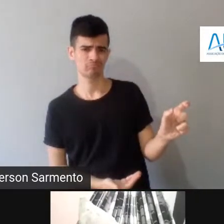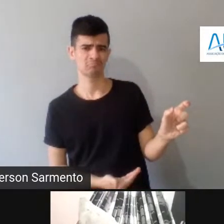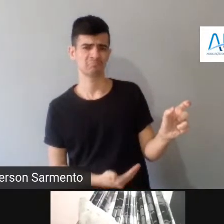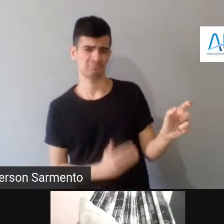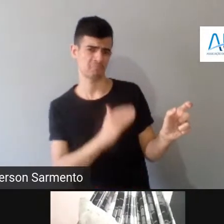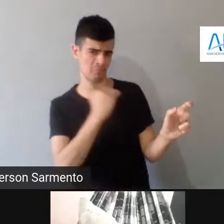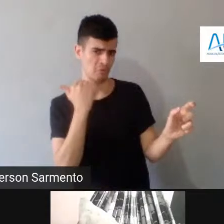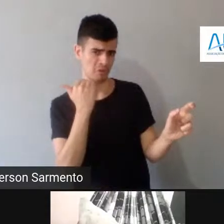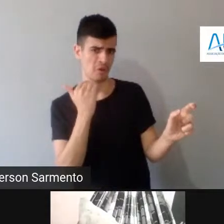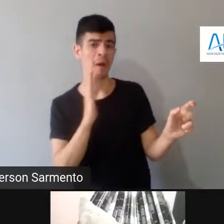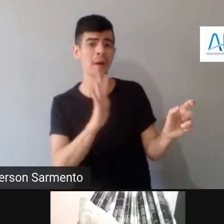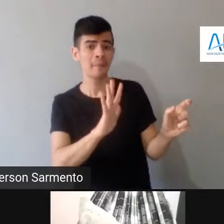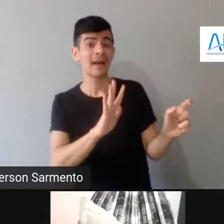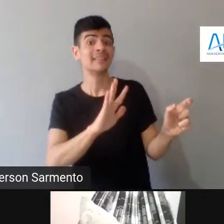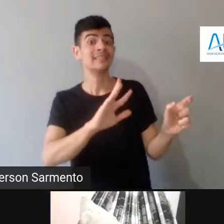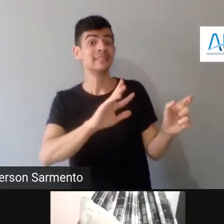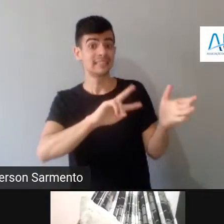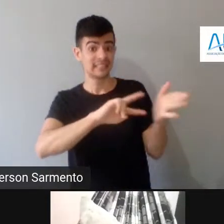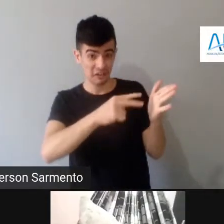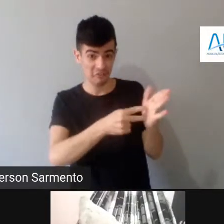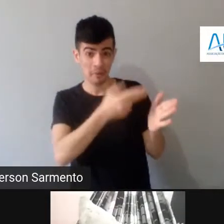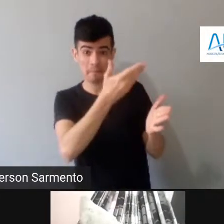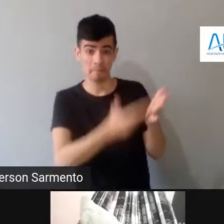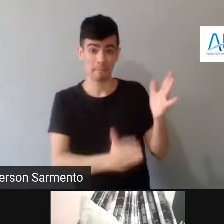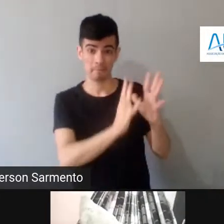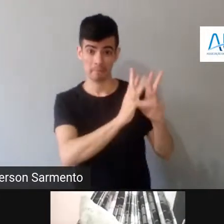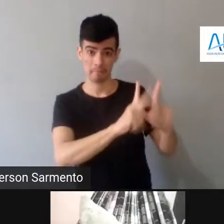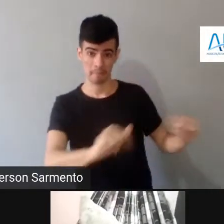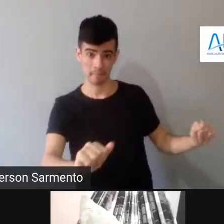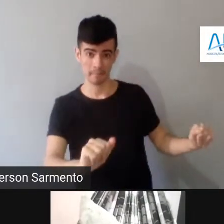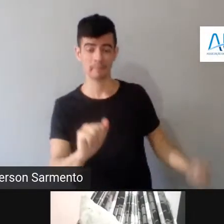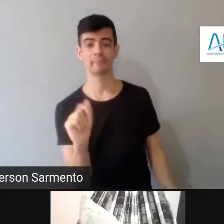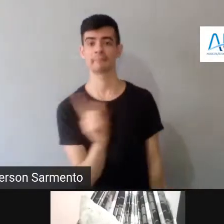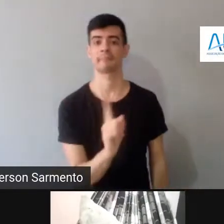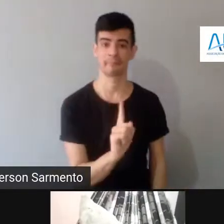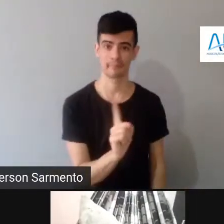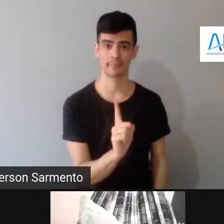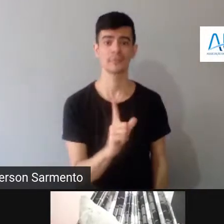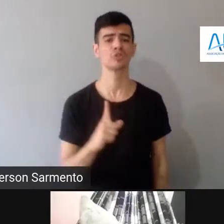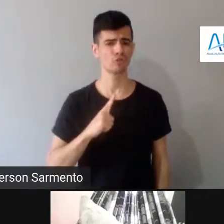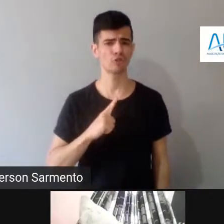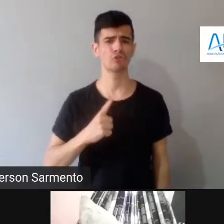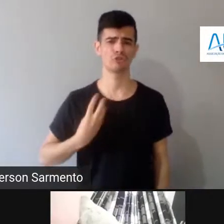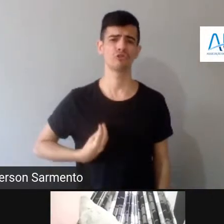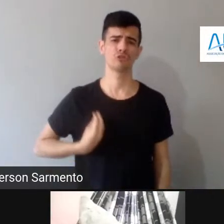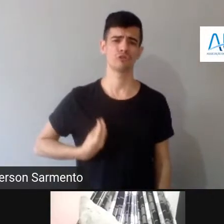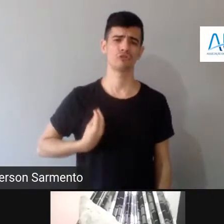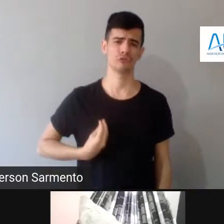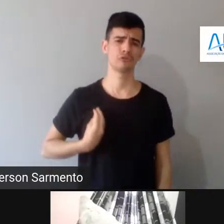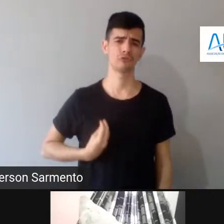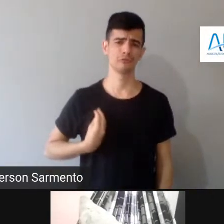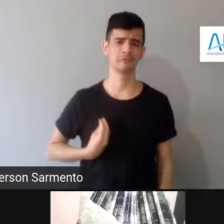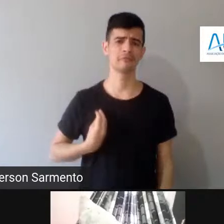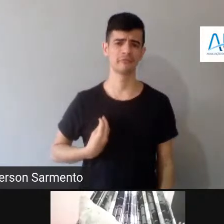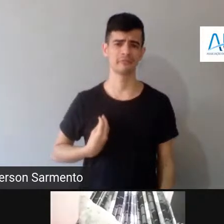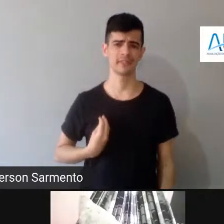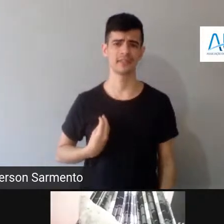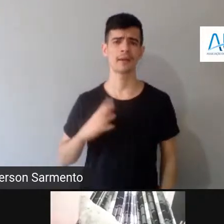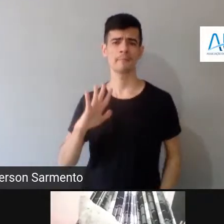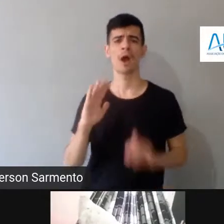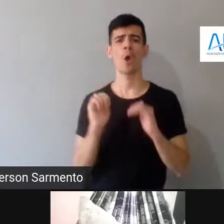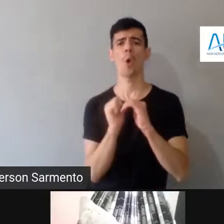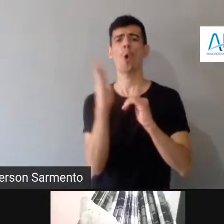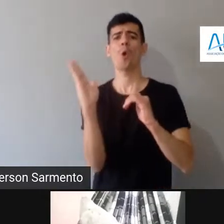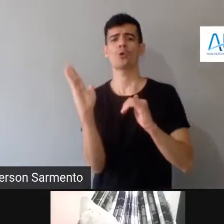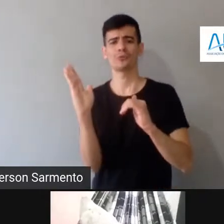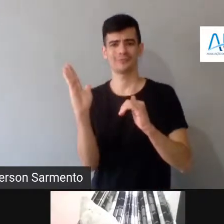dele, né? Mas aí ainda, nossos troncos velhos, por exemplo, eles continuam vivos ainda, só que na aldeia do outro lado, né? Eles continuam nos trazendo